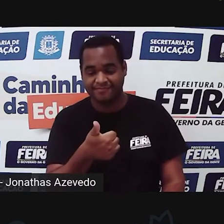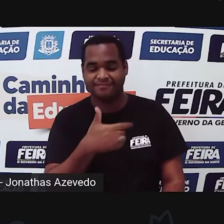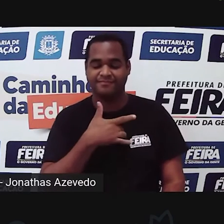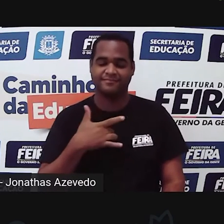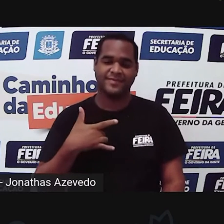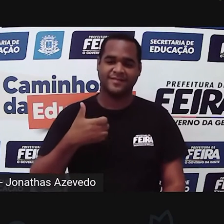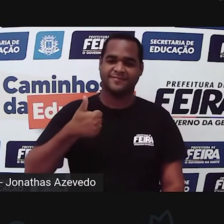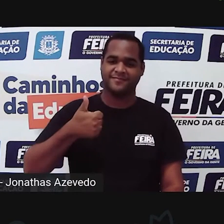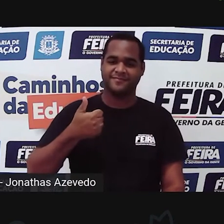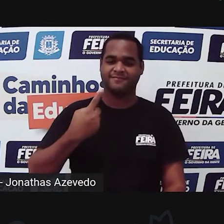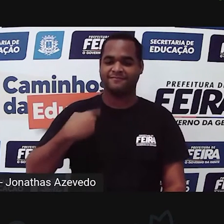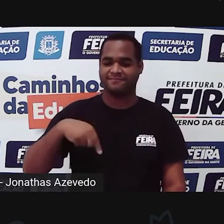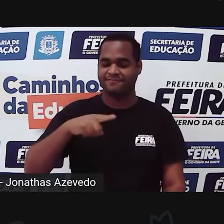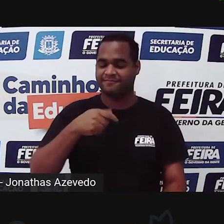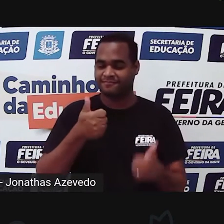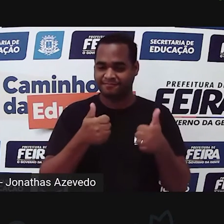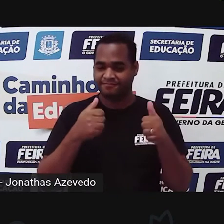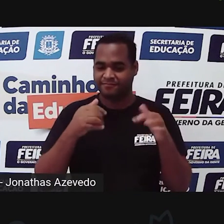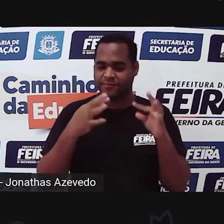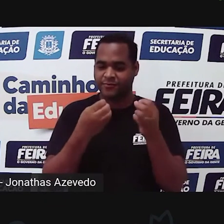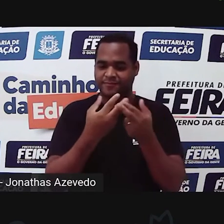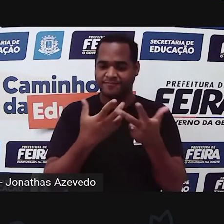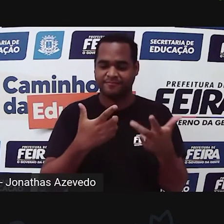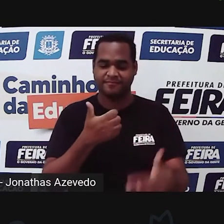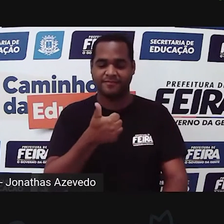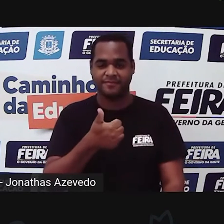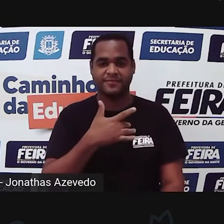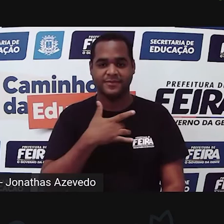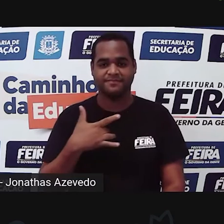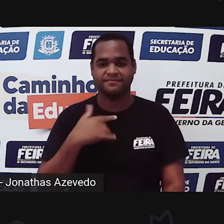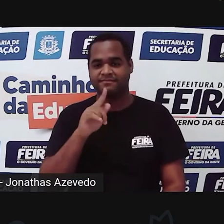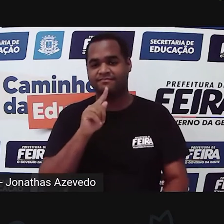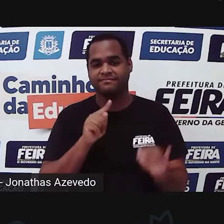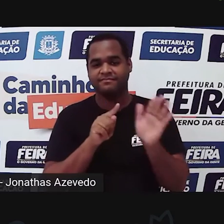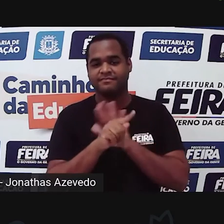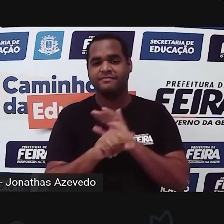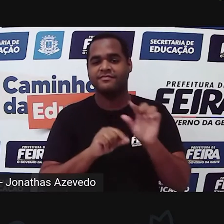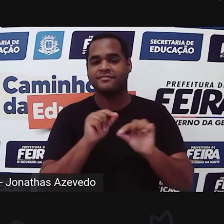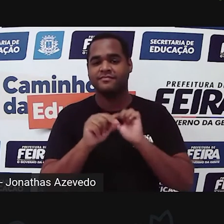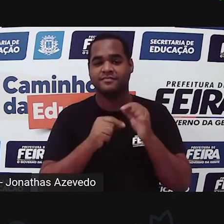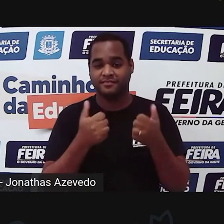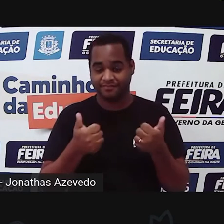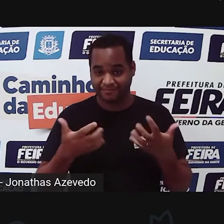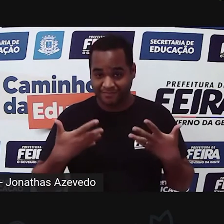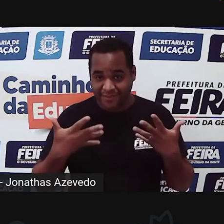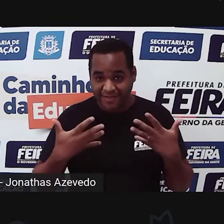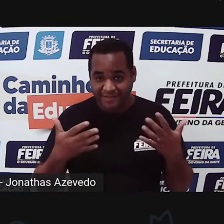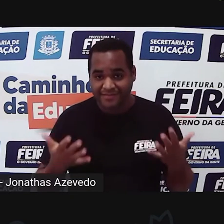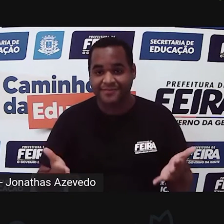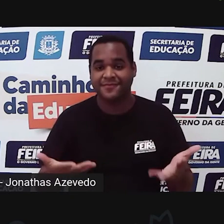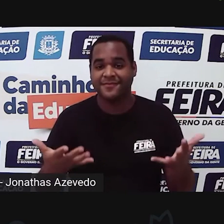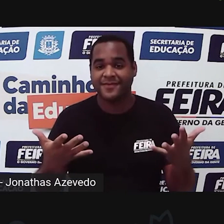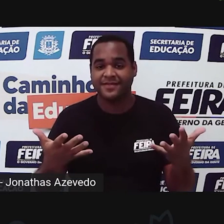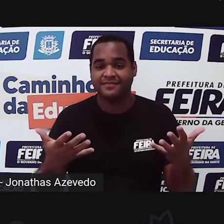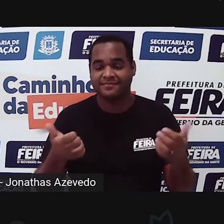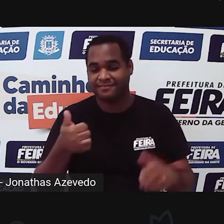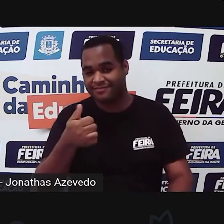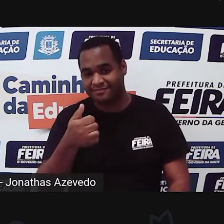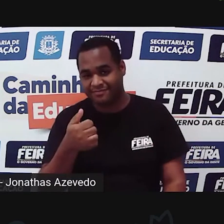comigo? Tudo bem conosco? Deixa eu te perguntar uma coisinha. Empolgado, empolgada,